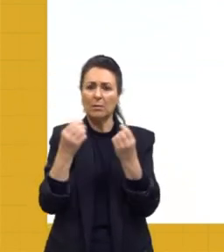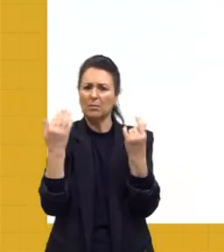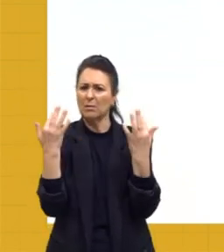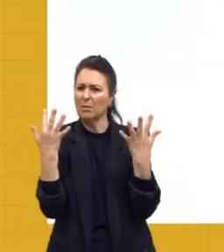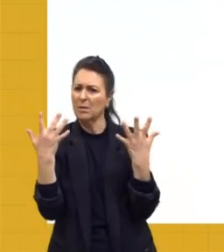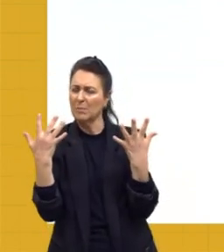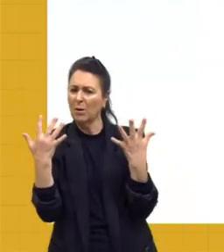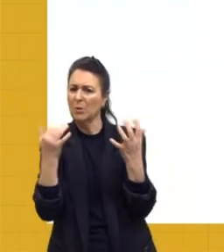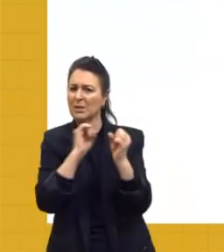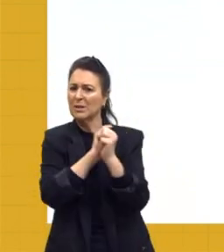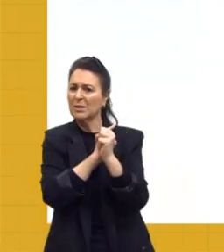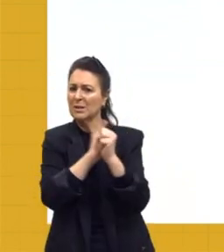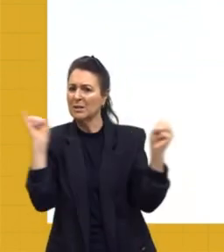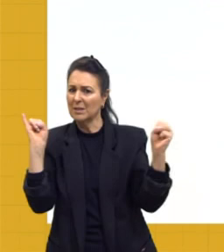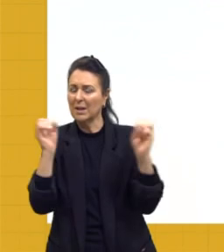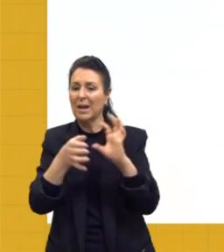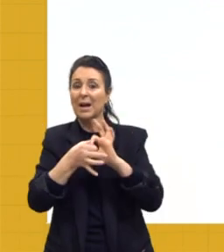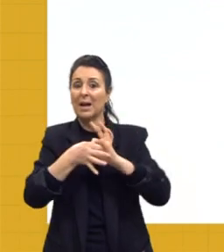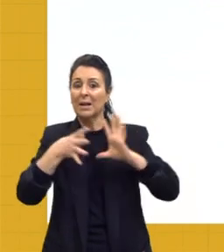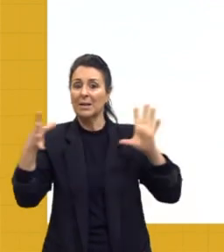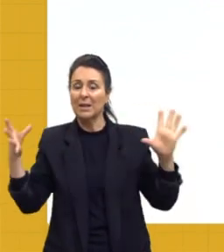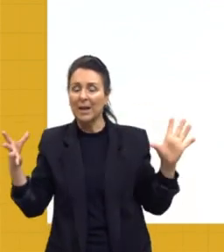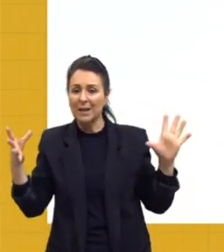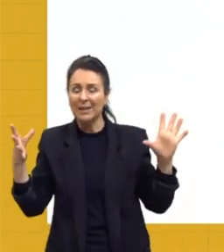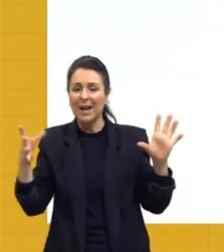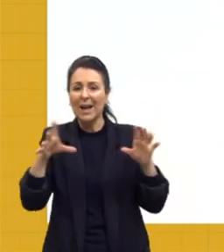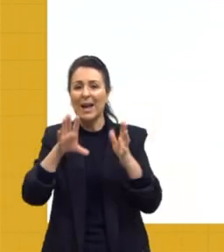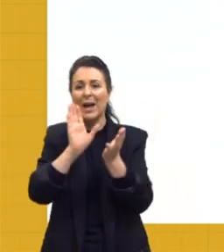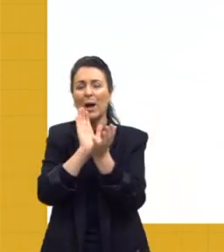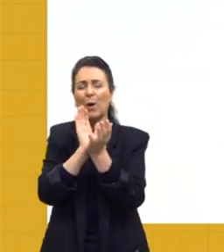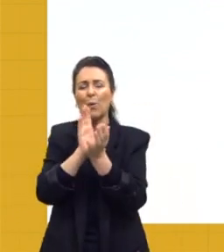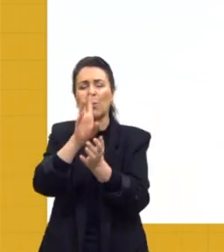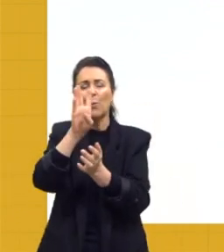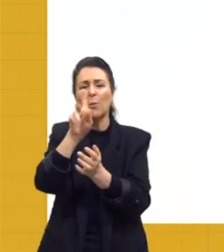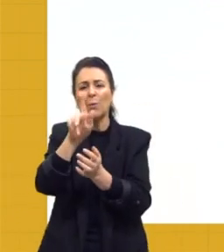Quem é esse dragão do mar de Aracati?